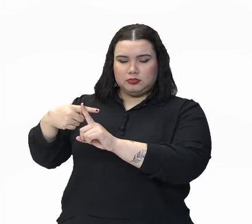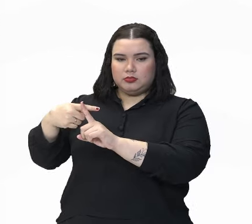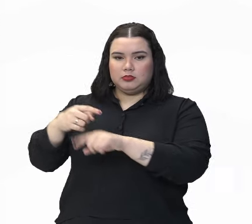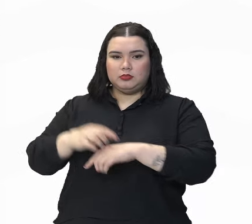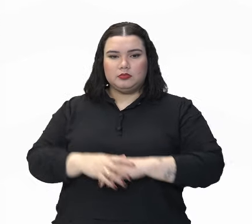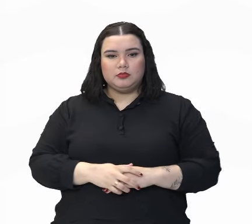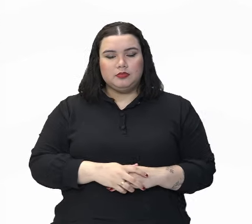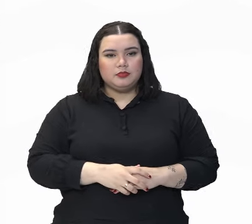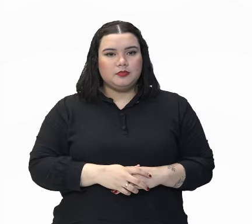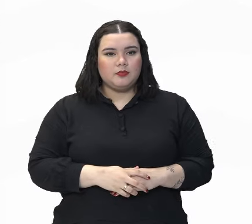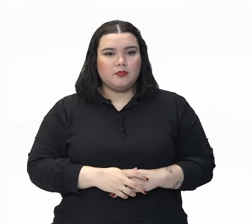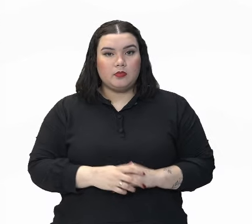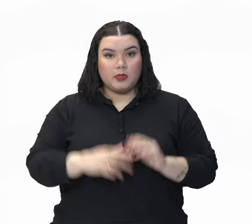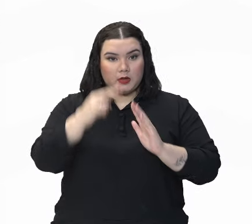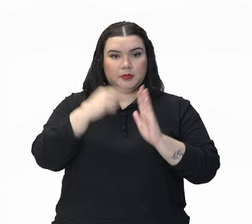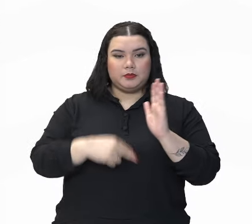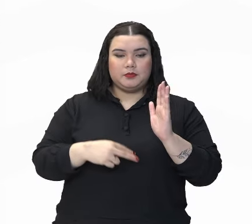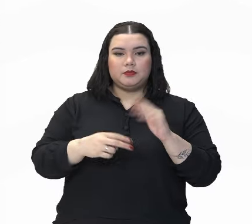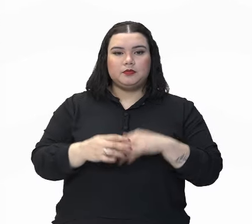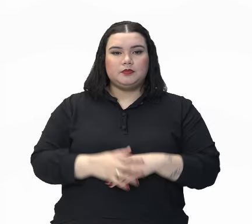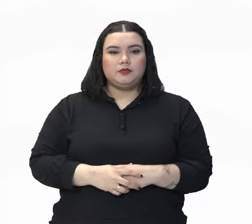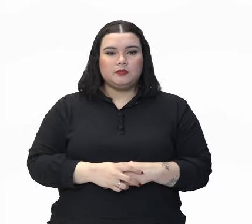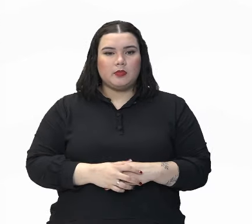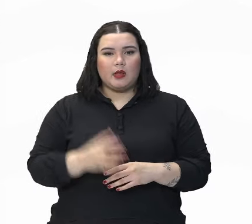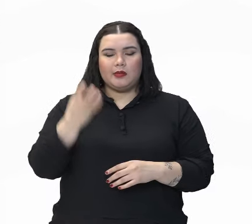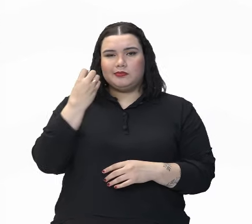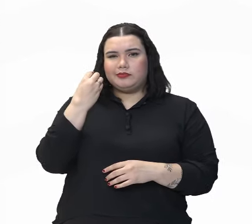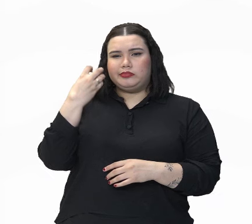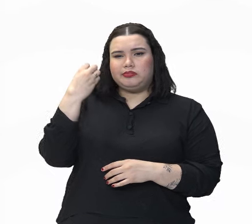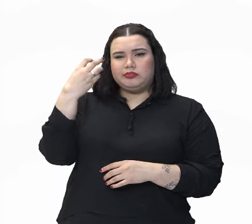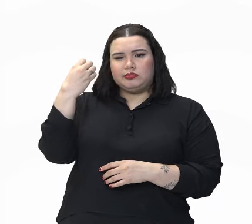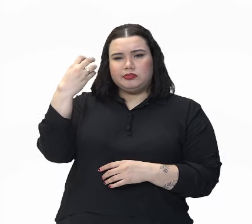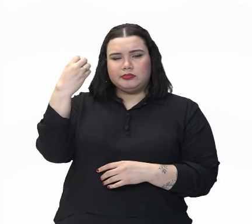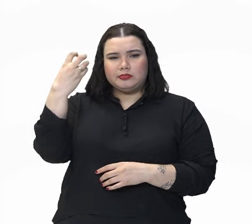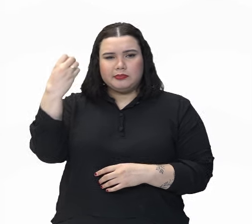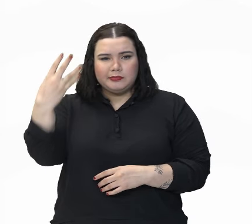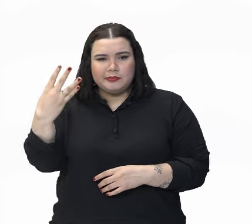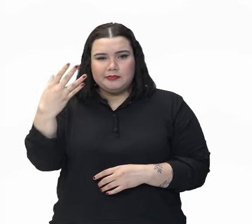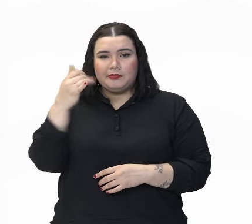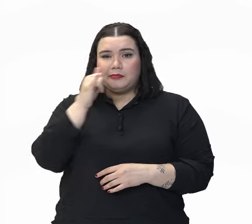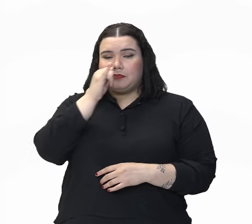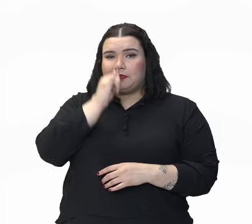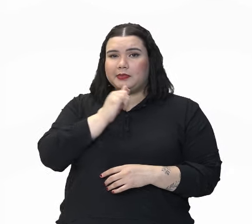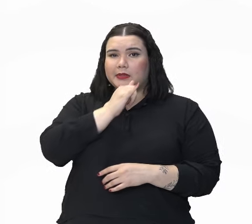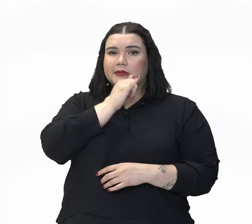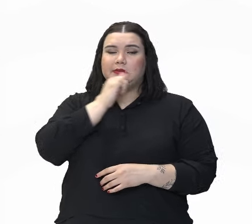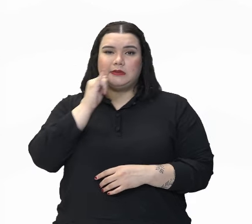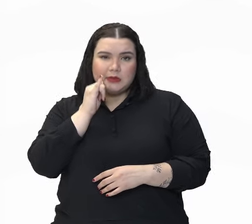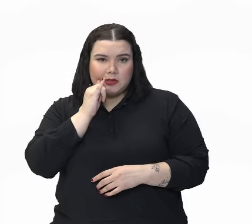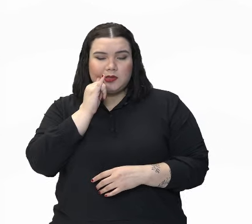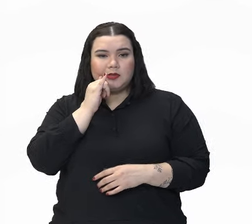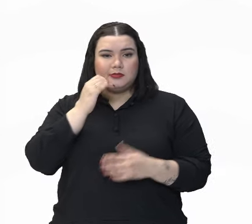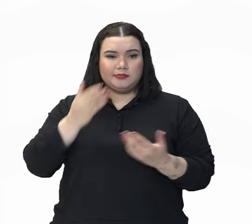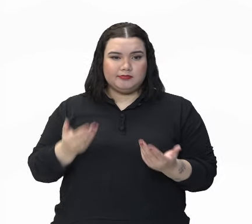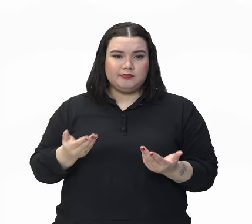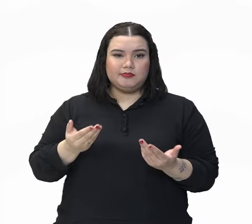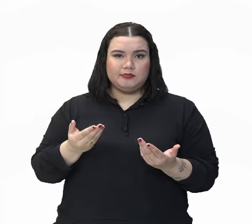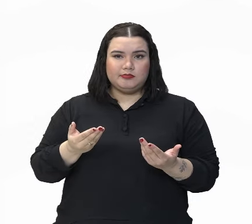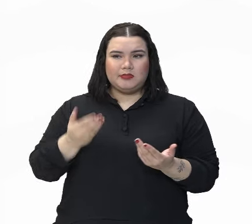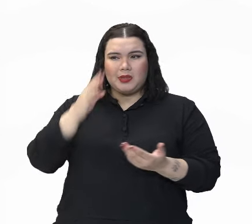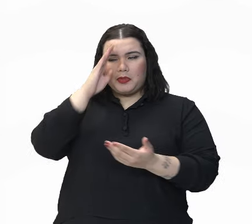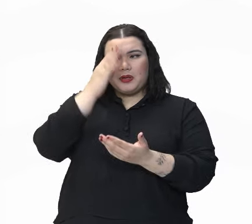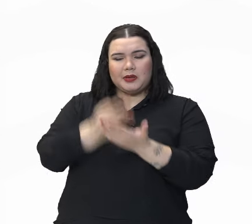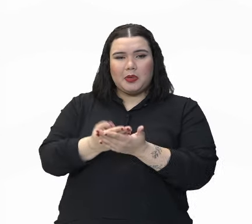A viagem parecia-lhe sem jeito, nem acreditava nela.